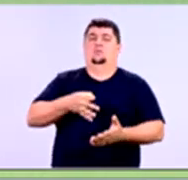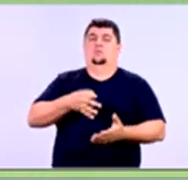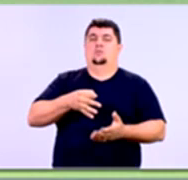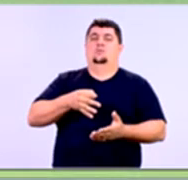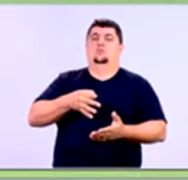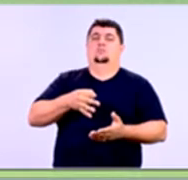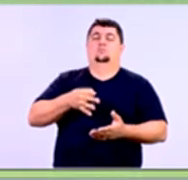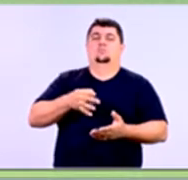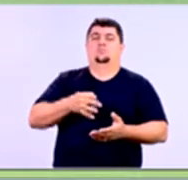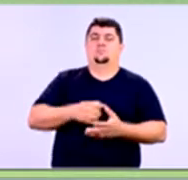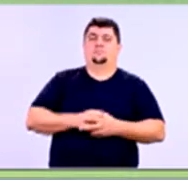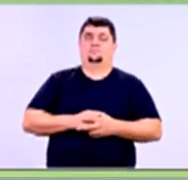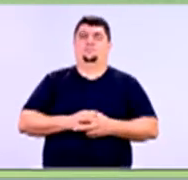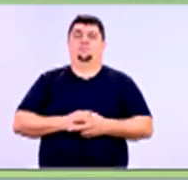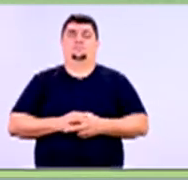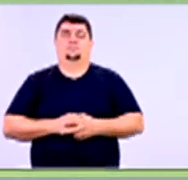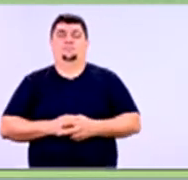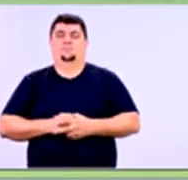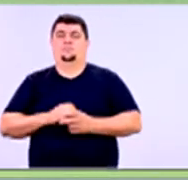crédito que ela assumiu.